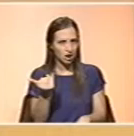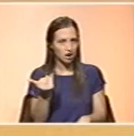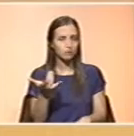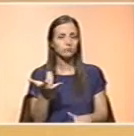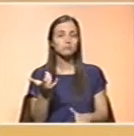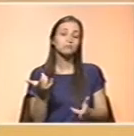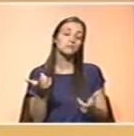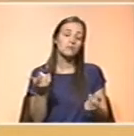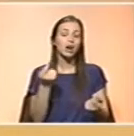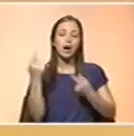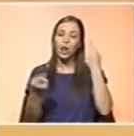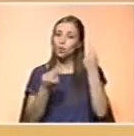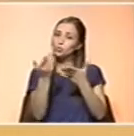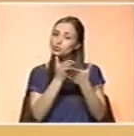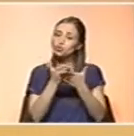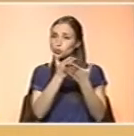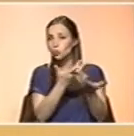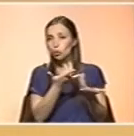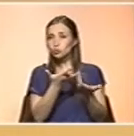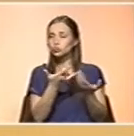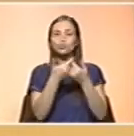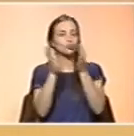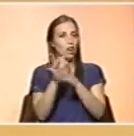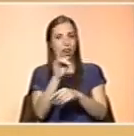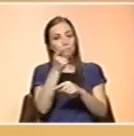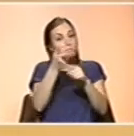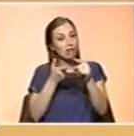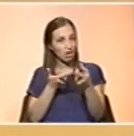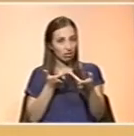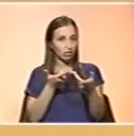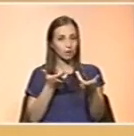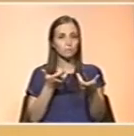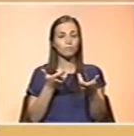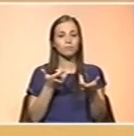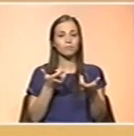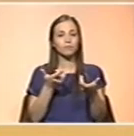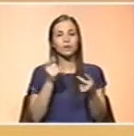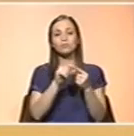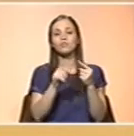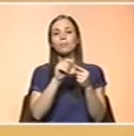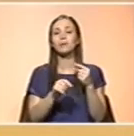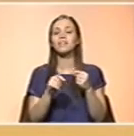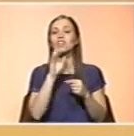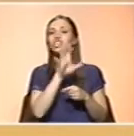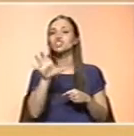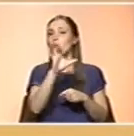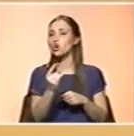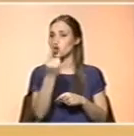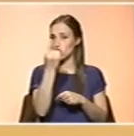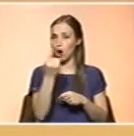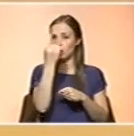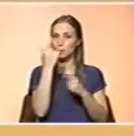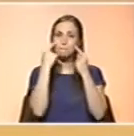alguns estudos parcelares, e os estudos parcelares, nomeadamente aqui na região norte, mostram